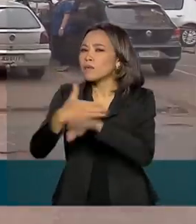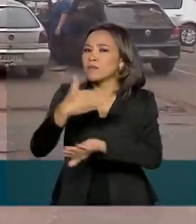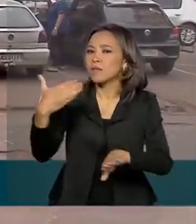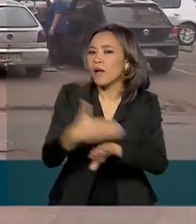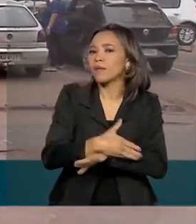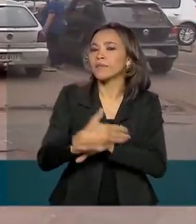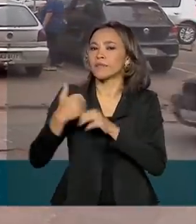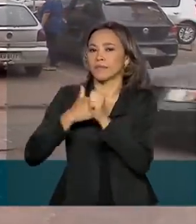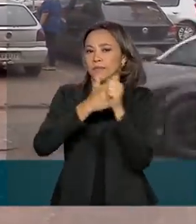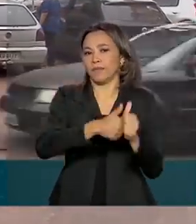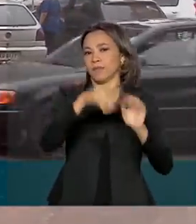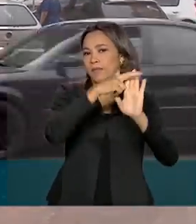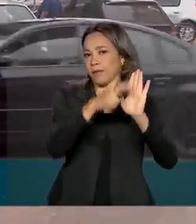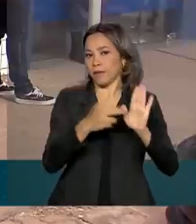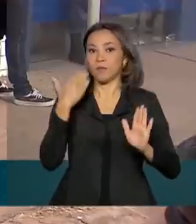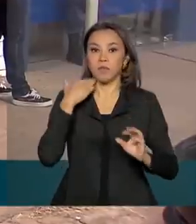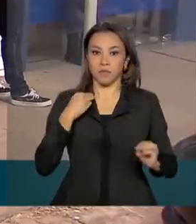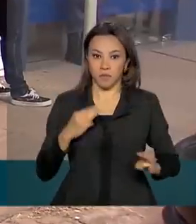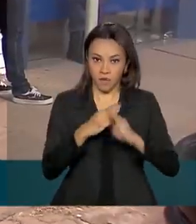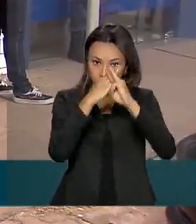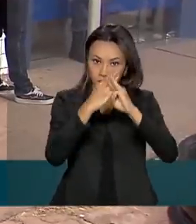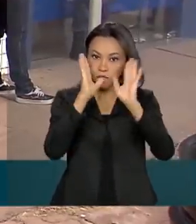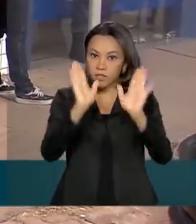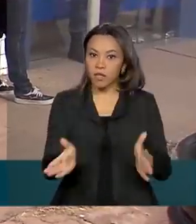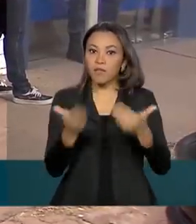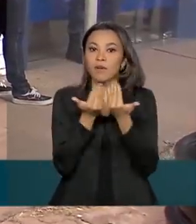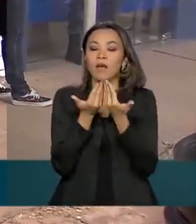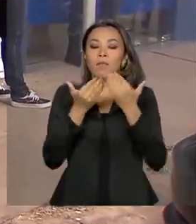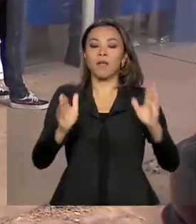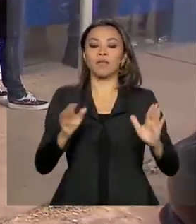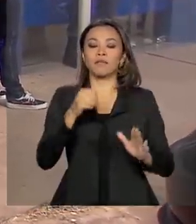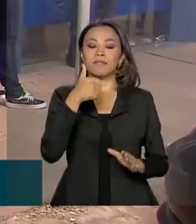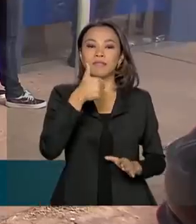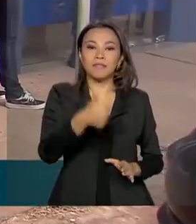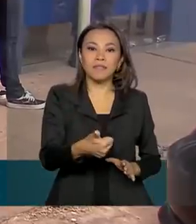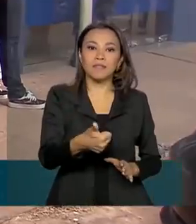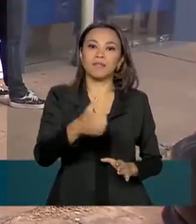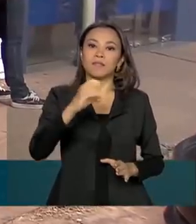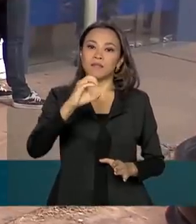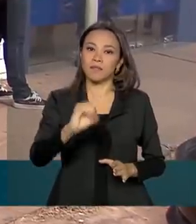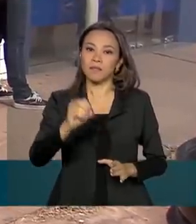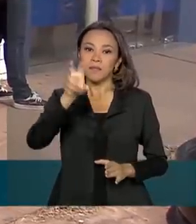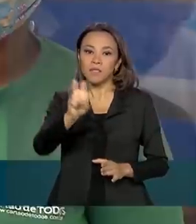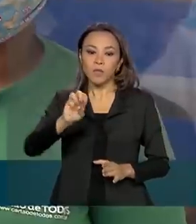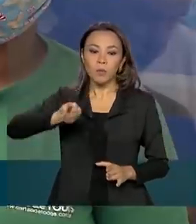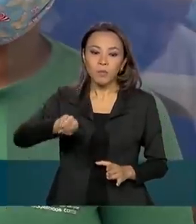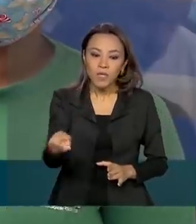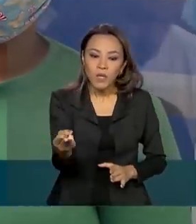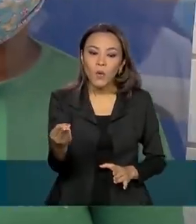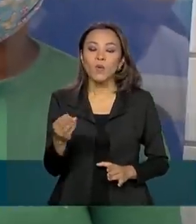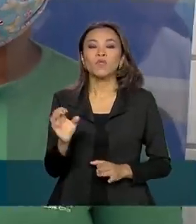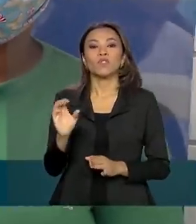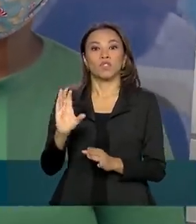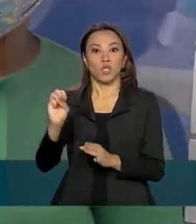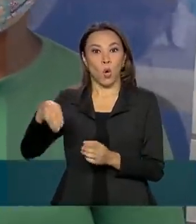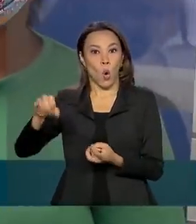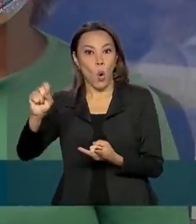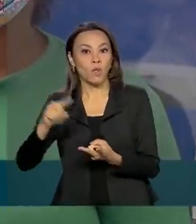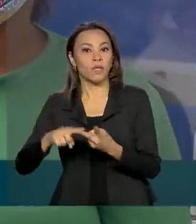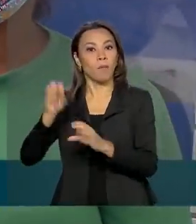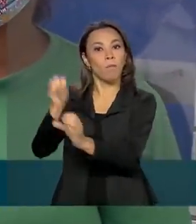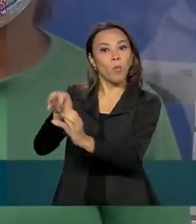acordo com a Caixa, foram abertas 105 milhões de contas poupanças sociais digitais